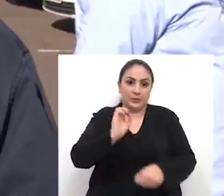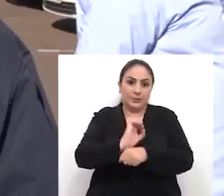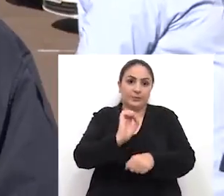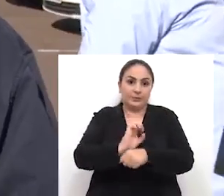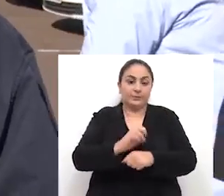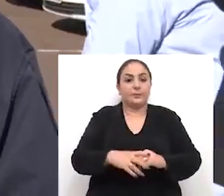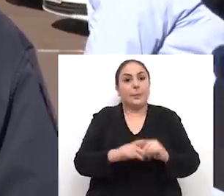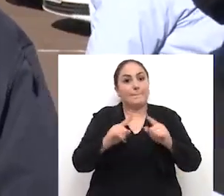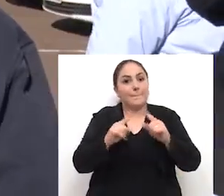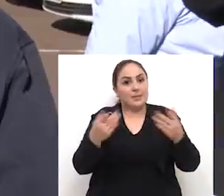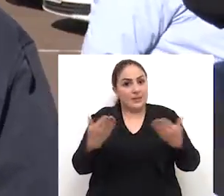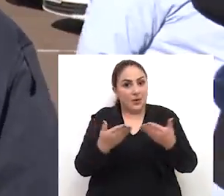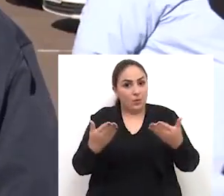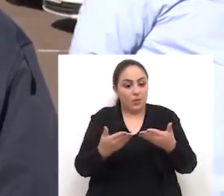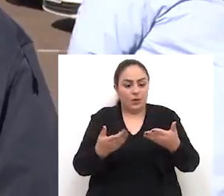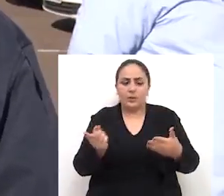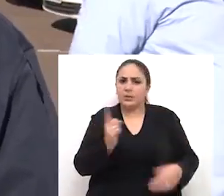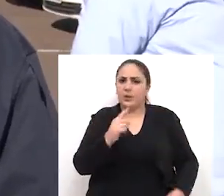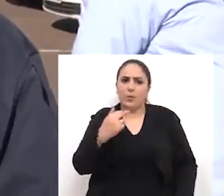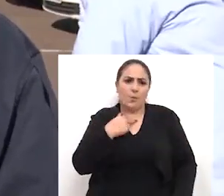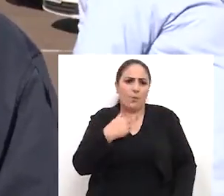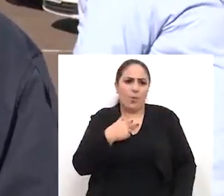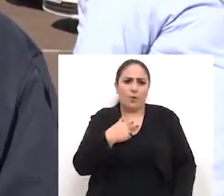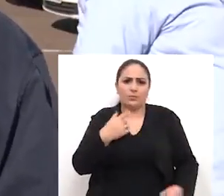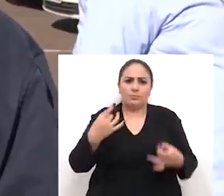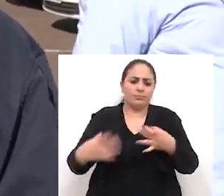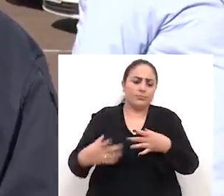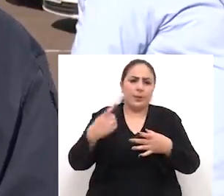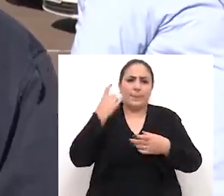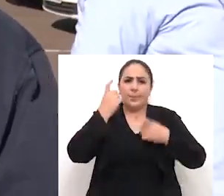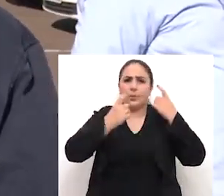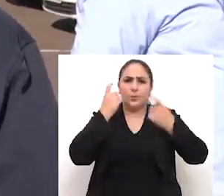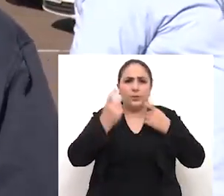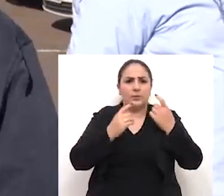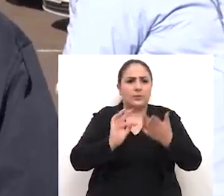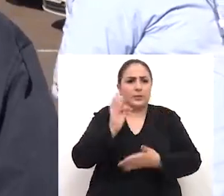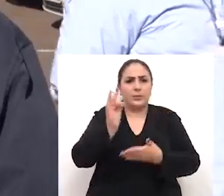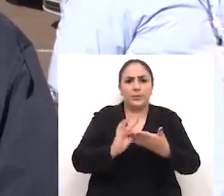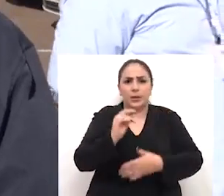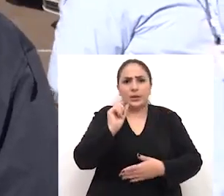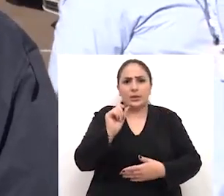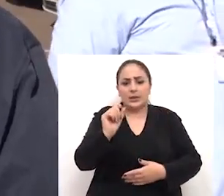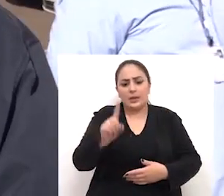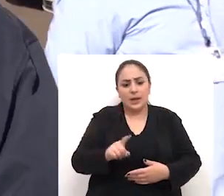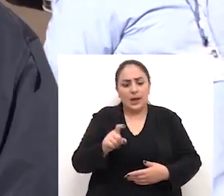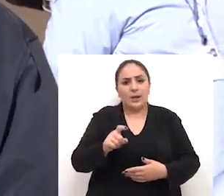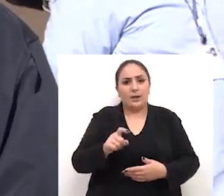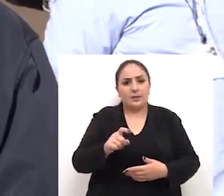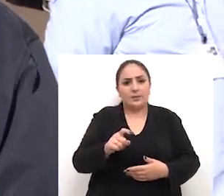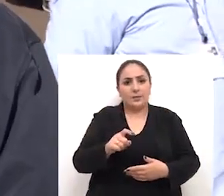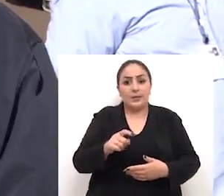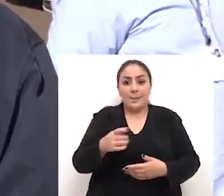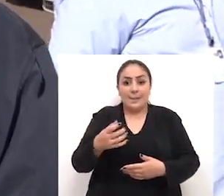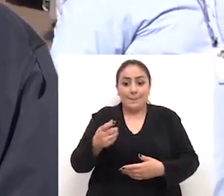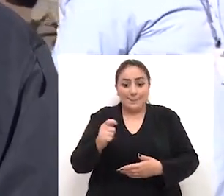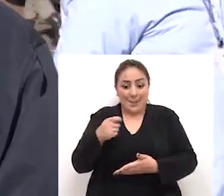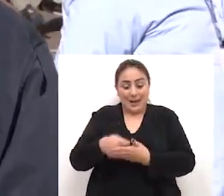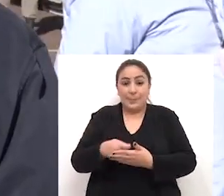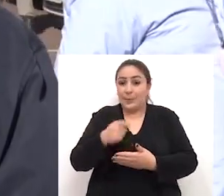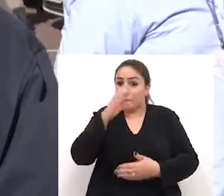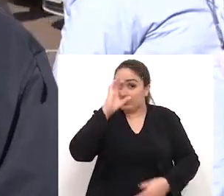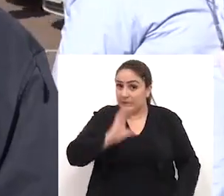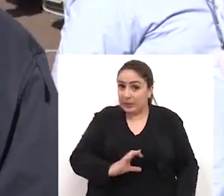governo do Estado. Agora, não deve deixar de existir preocupação com a carga tributária que é cobrada do cidadão.